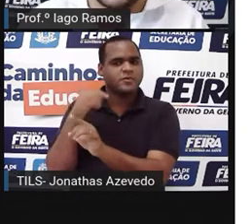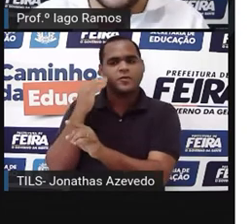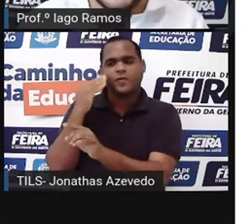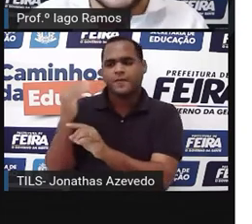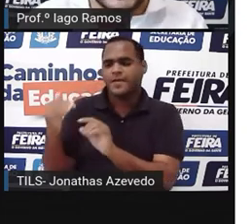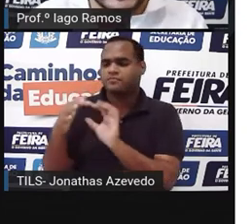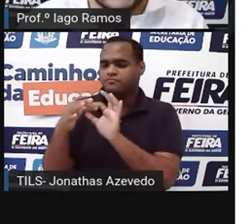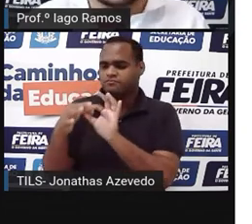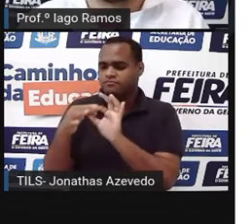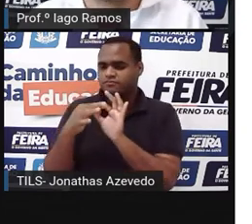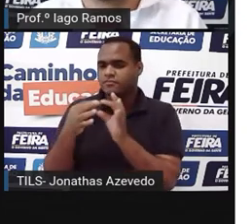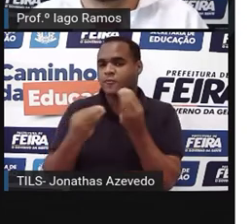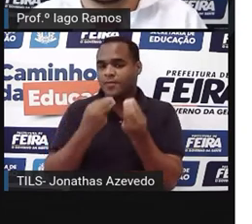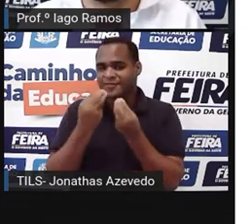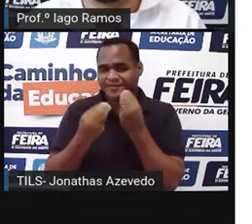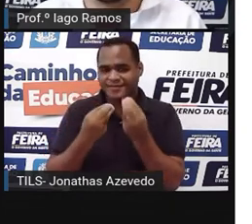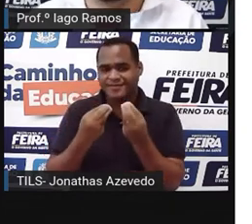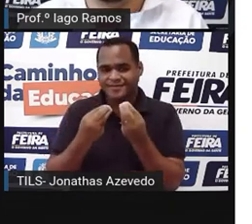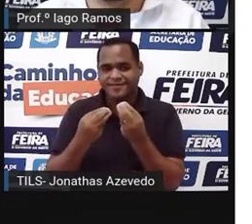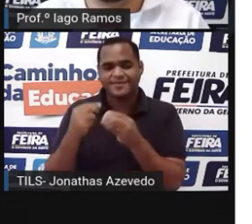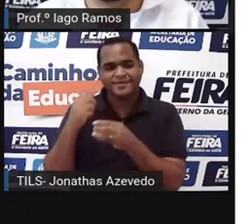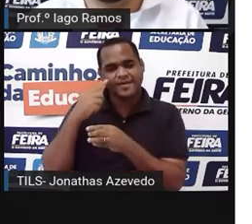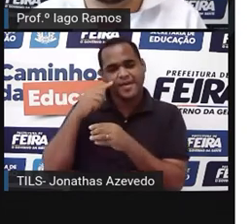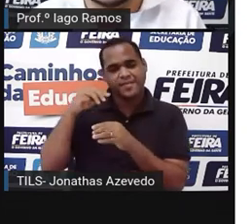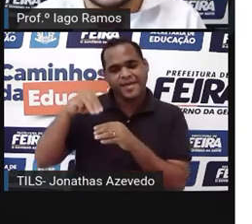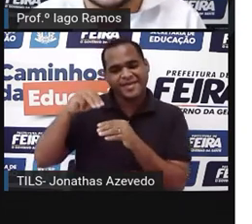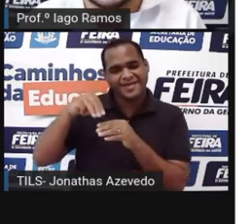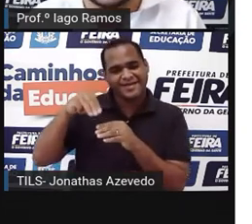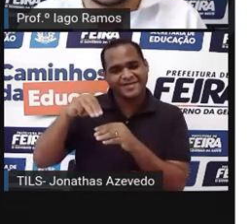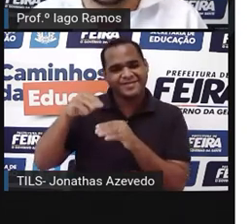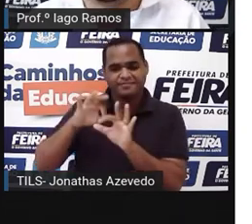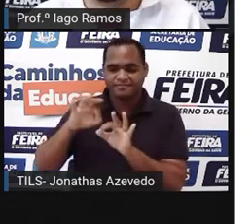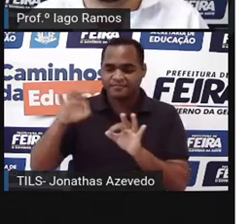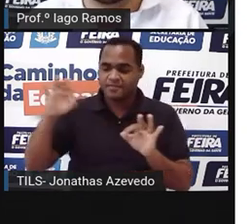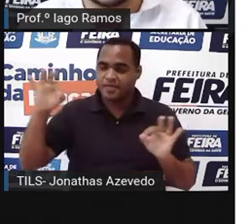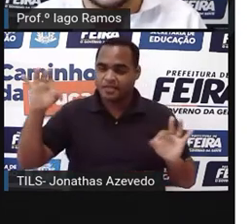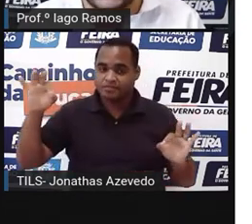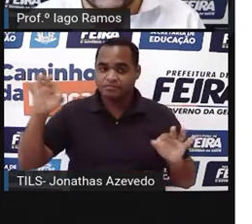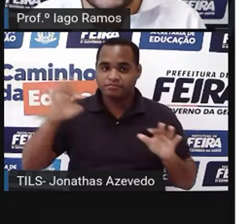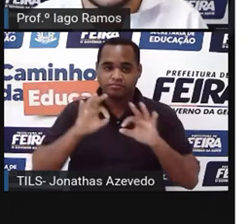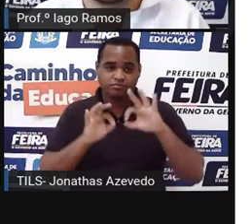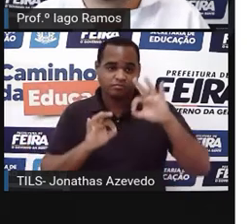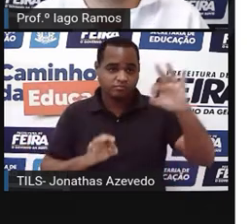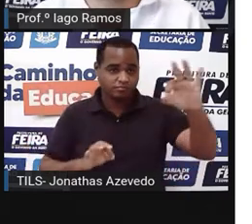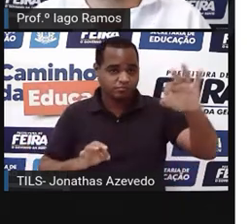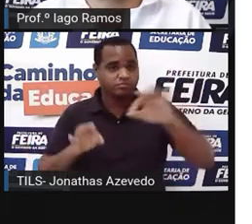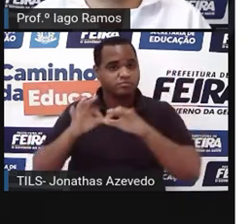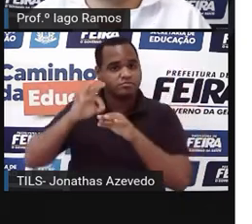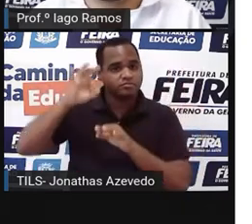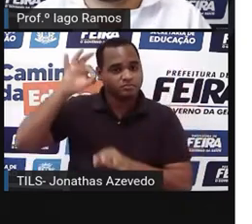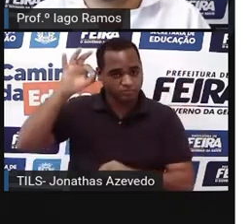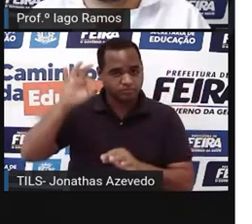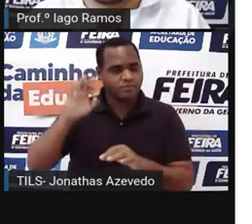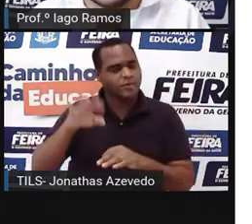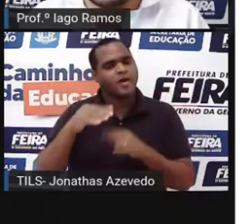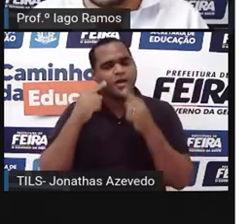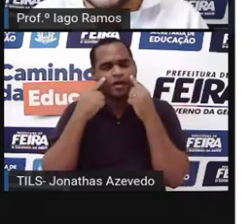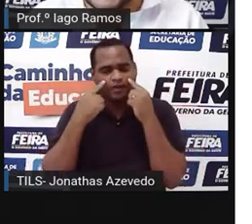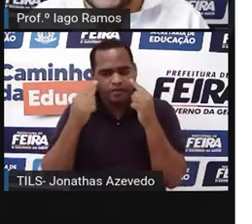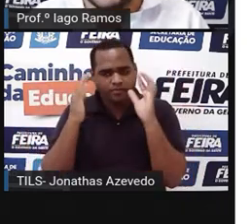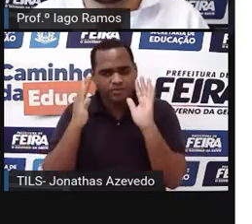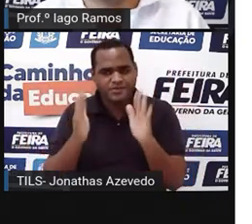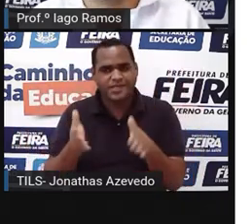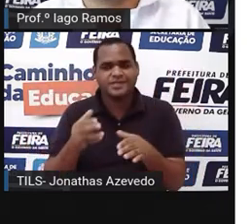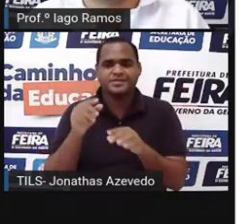relação métrica. Métrica vem de medidas. Então, a gente viu que é